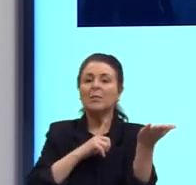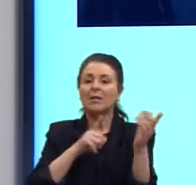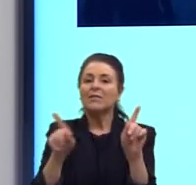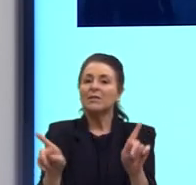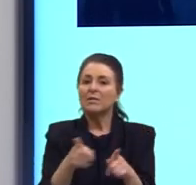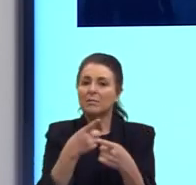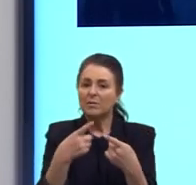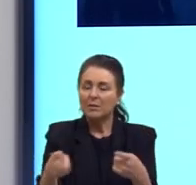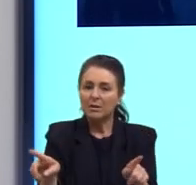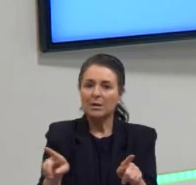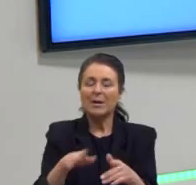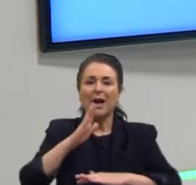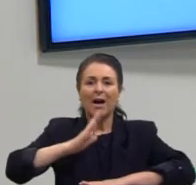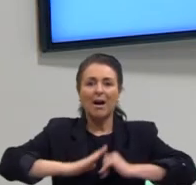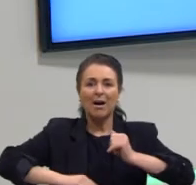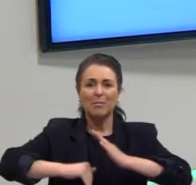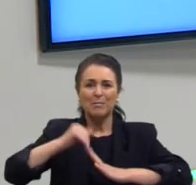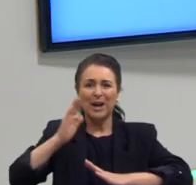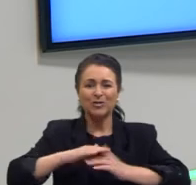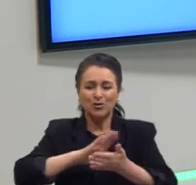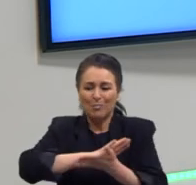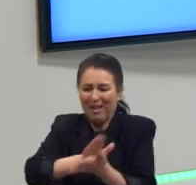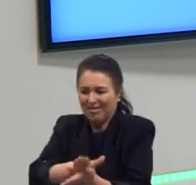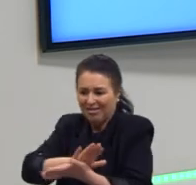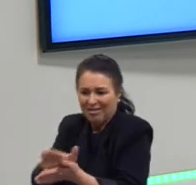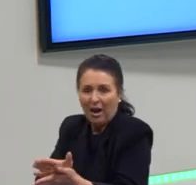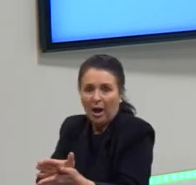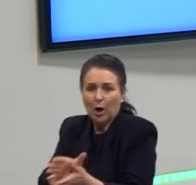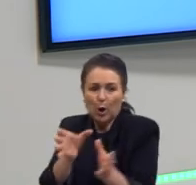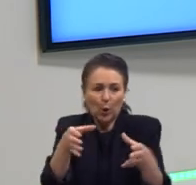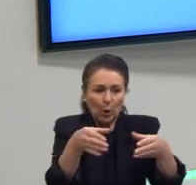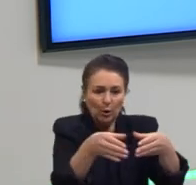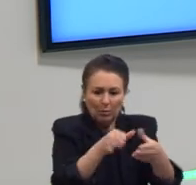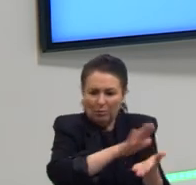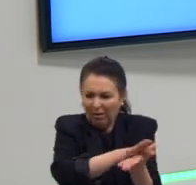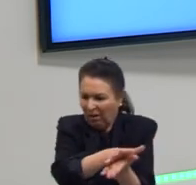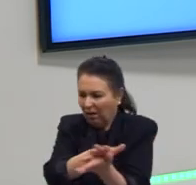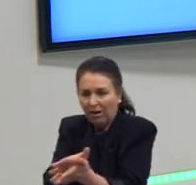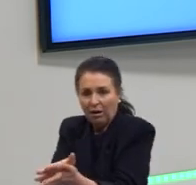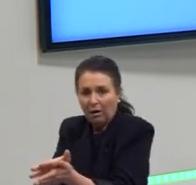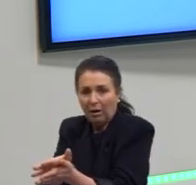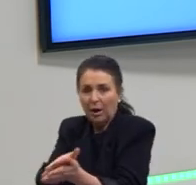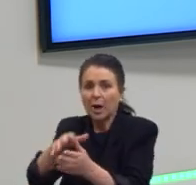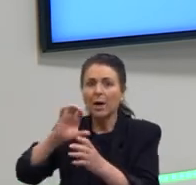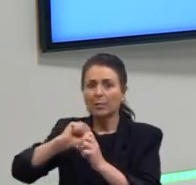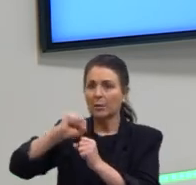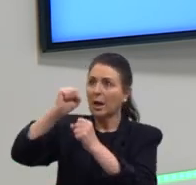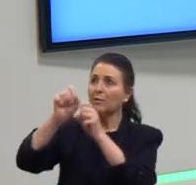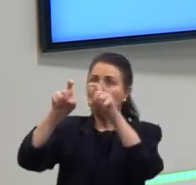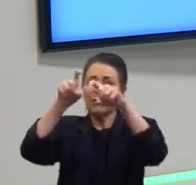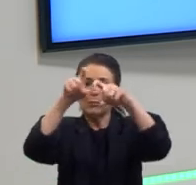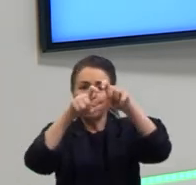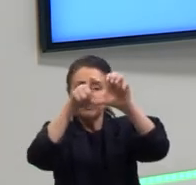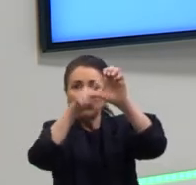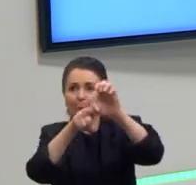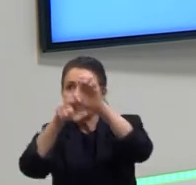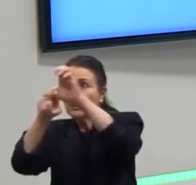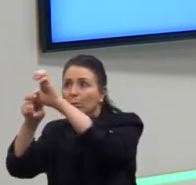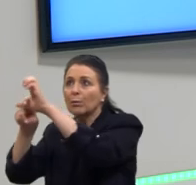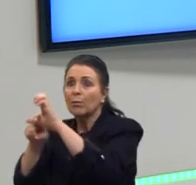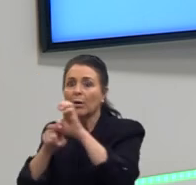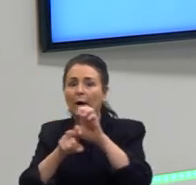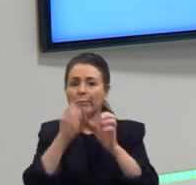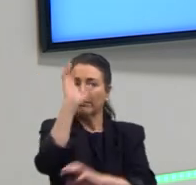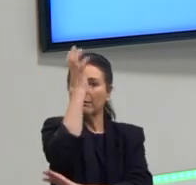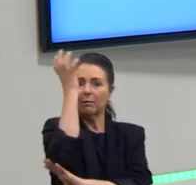prática dos linchamentos no sul, que as pessoas eram linchadas e suspensas em árvores. A música Strange Fruit.